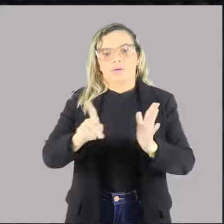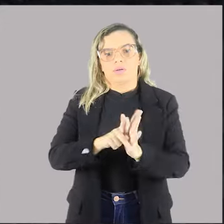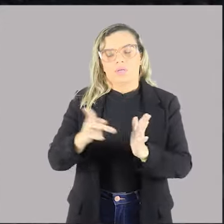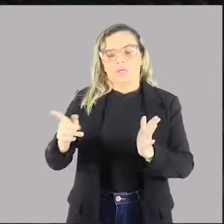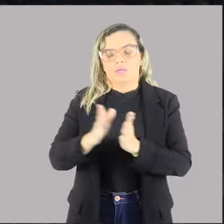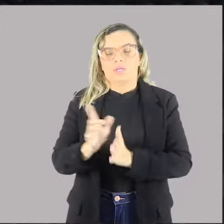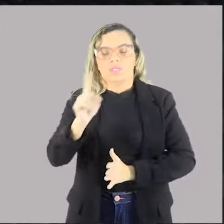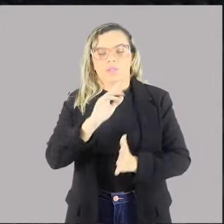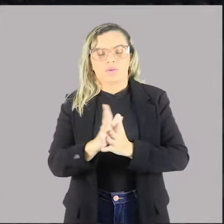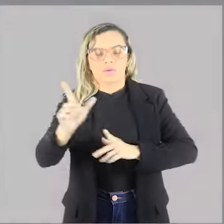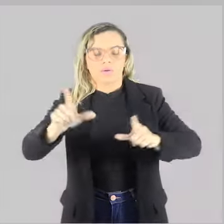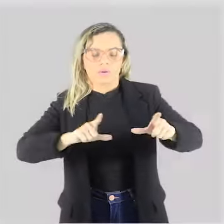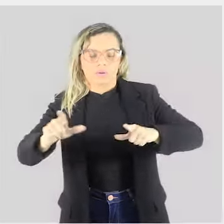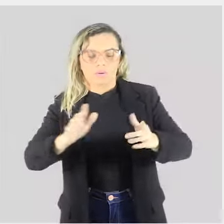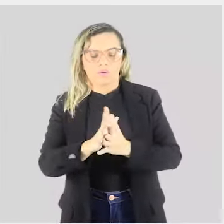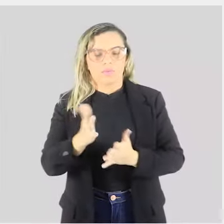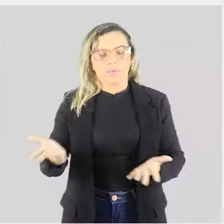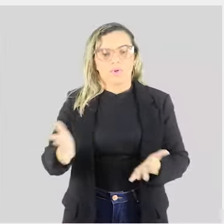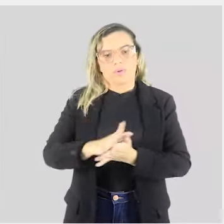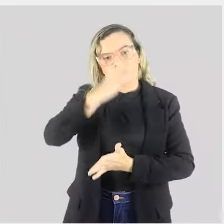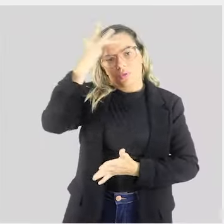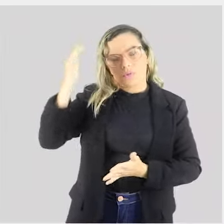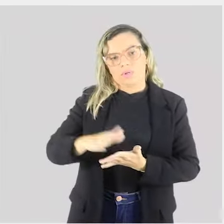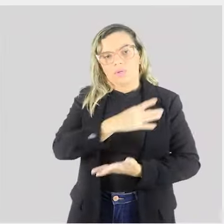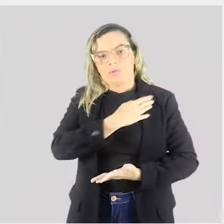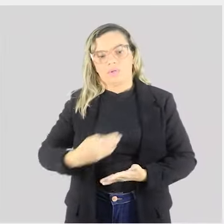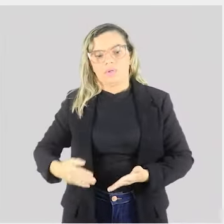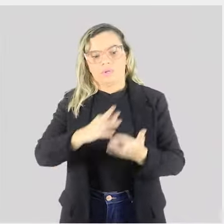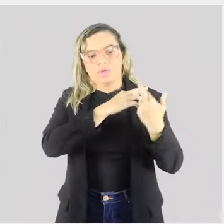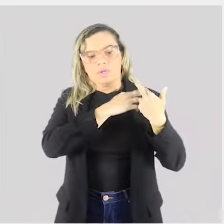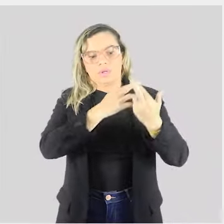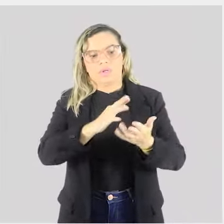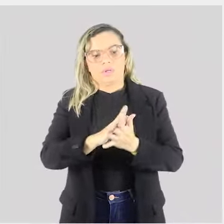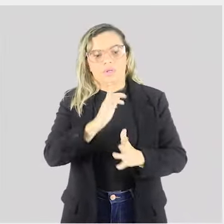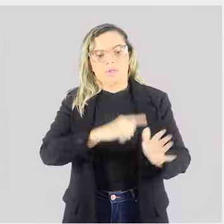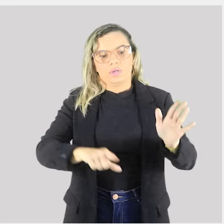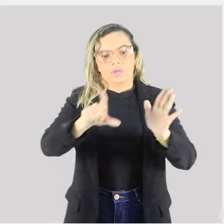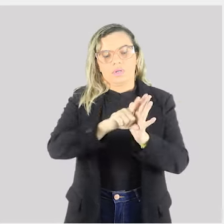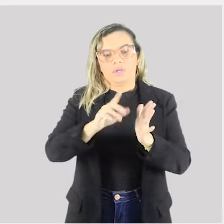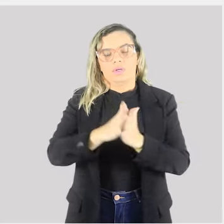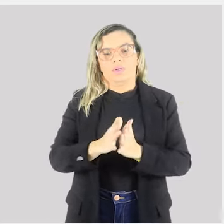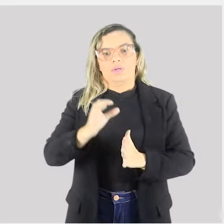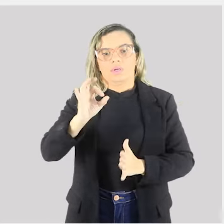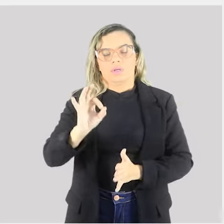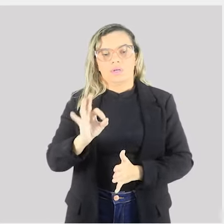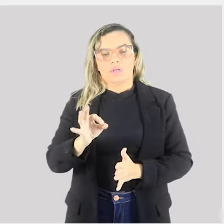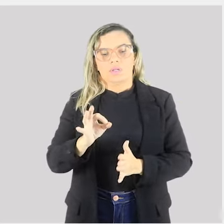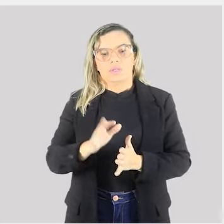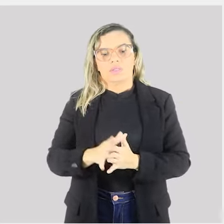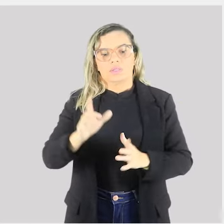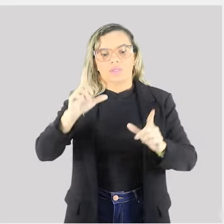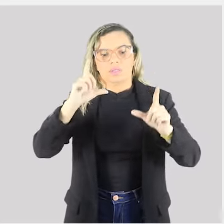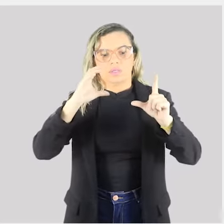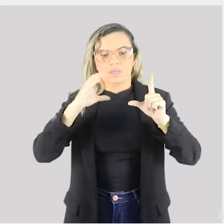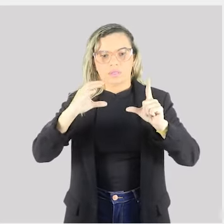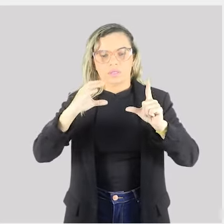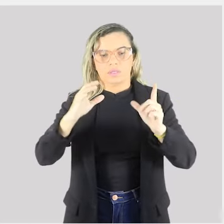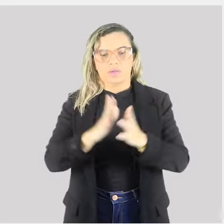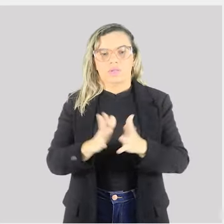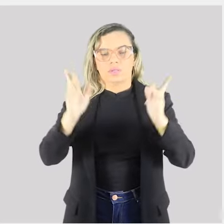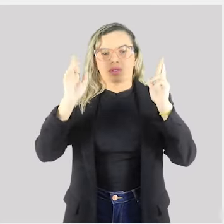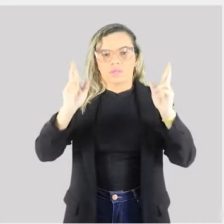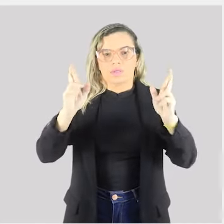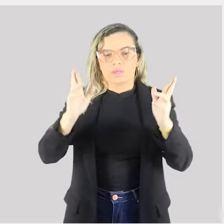servidor. Portanto, aqui a letra C é a letra correta, é a letra que deve ser observada. Eu espero que